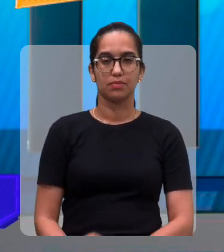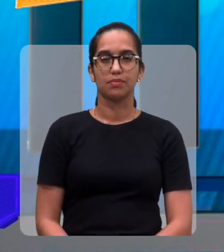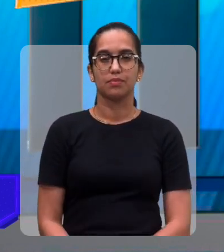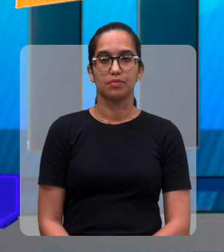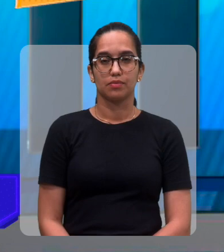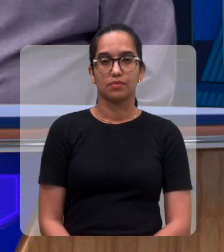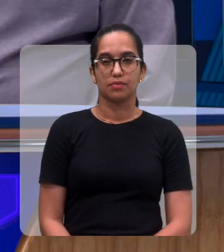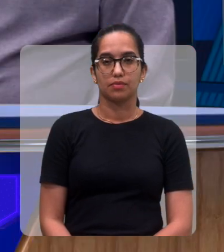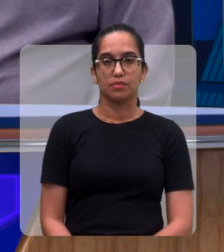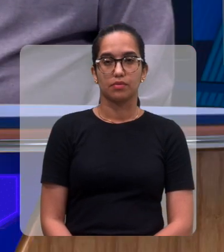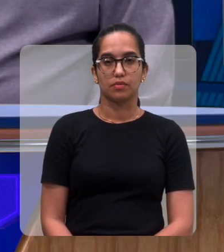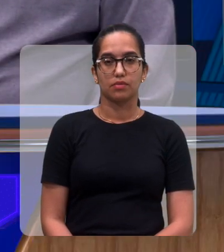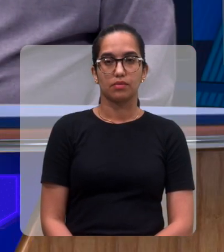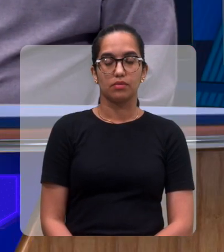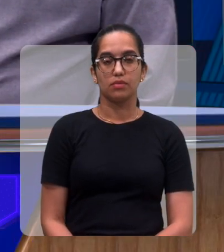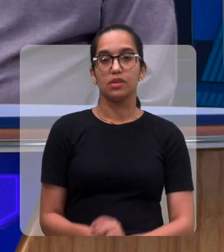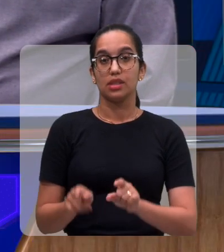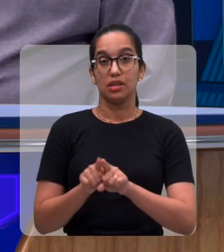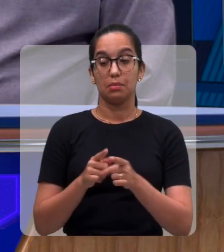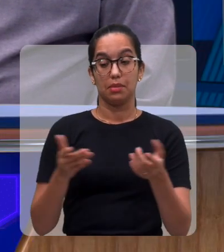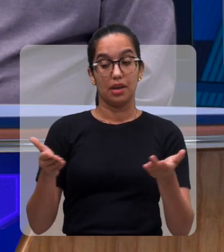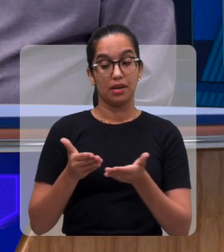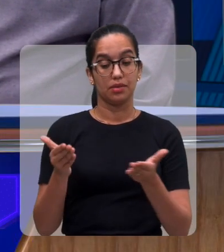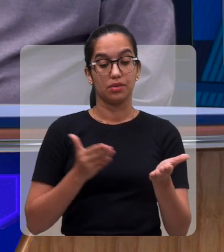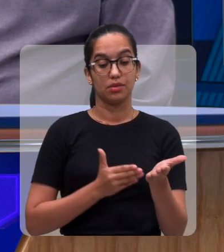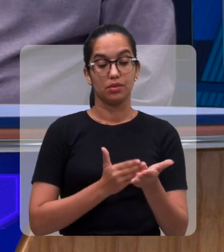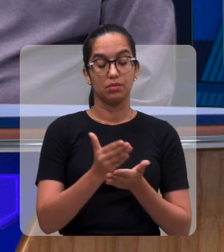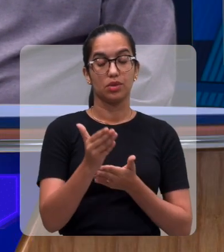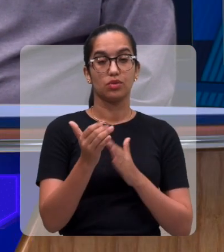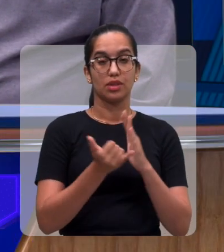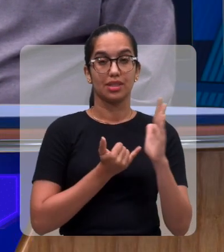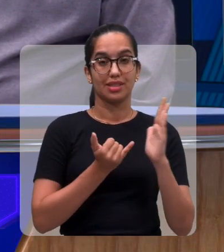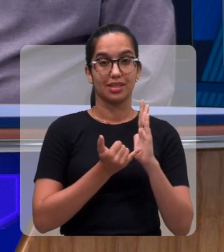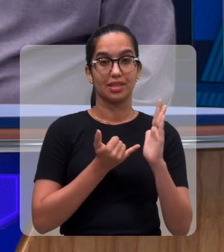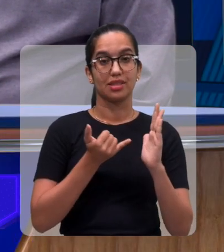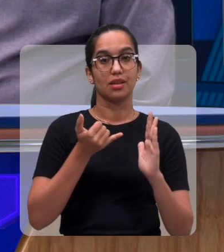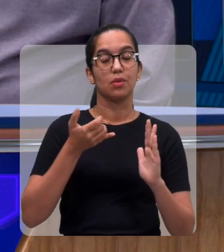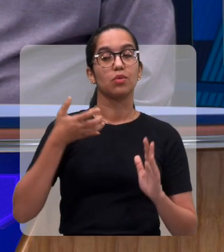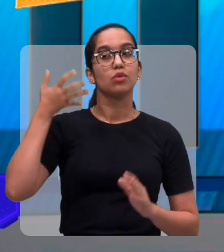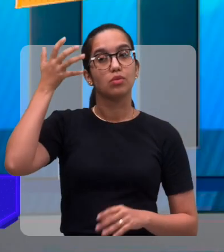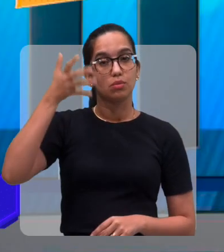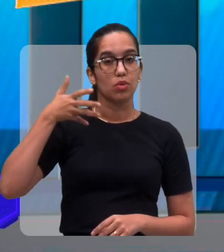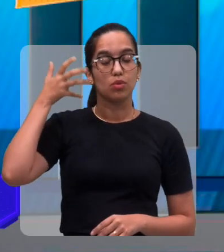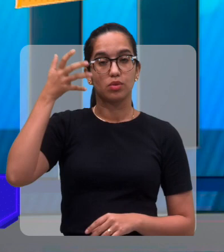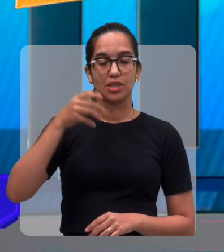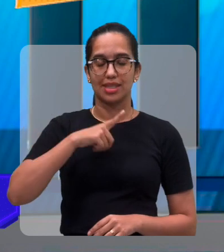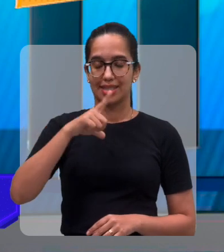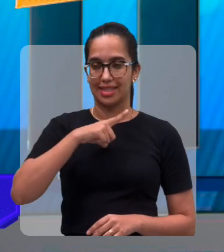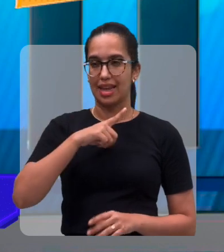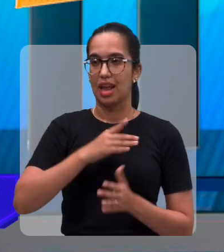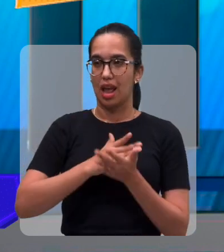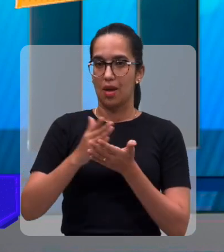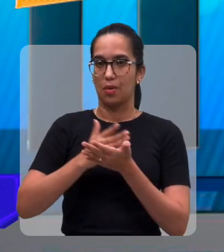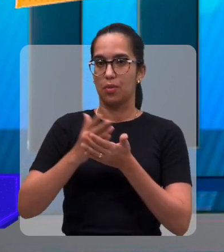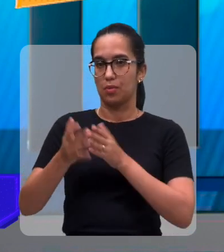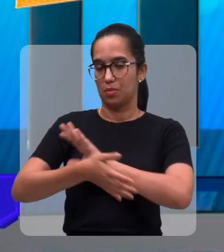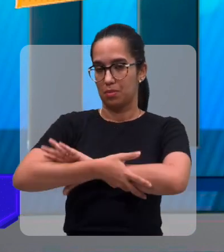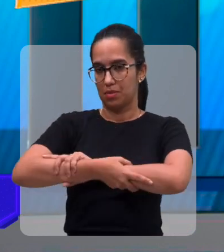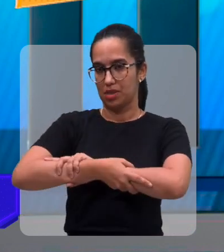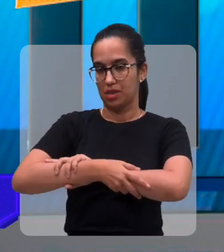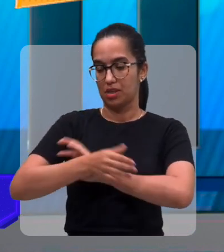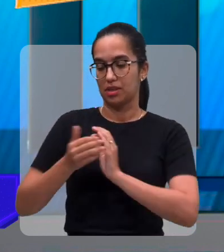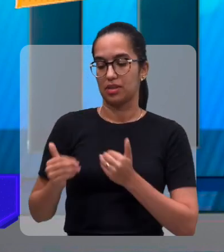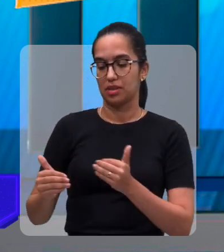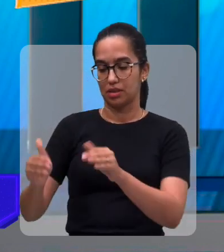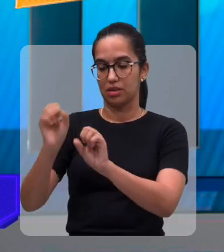sentido. E foi aberta também inscrição agora para a música. Sim, nós temos alguns instrumentos, uma parceria com a Educação,